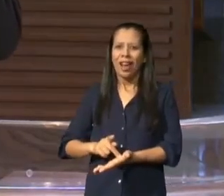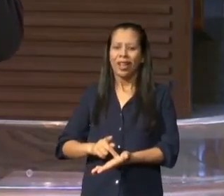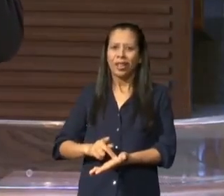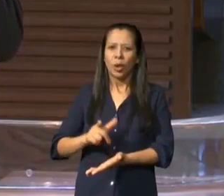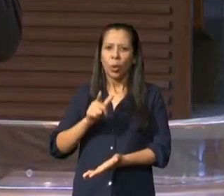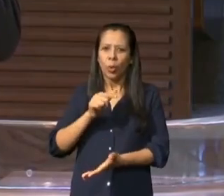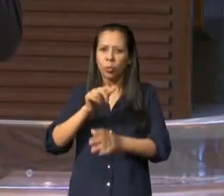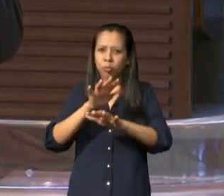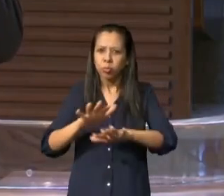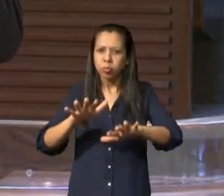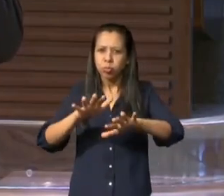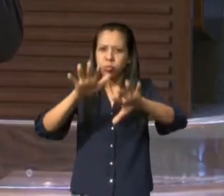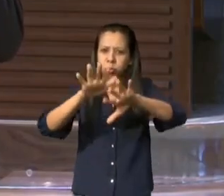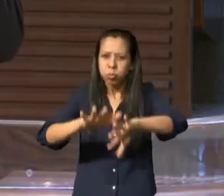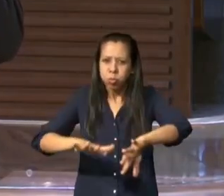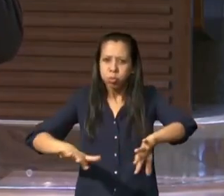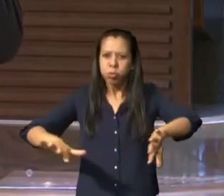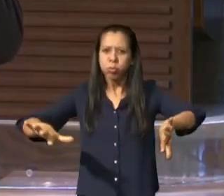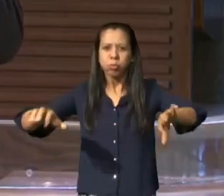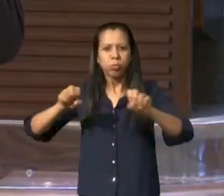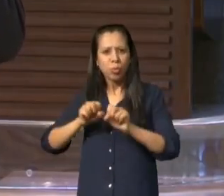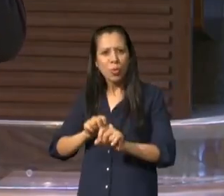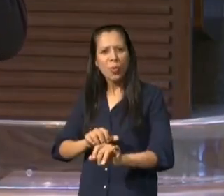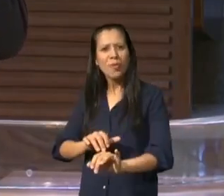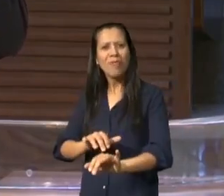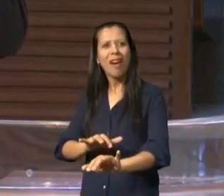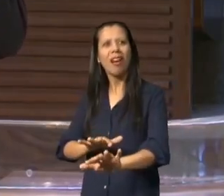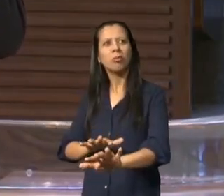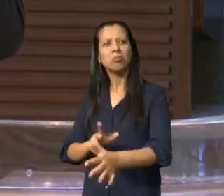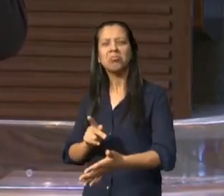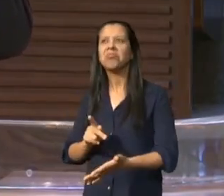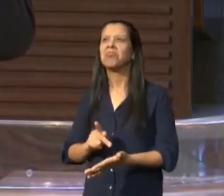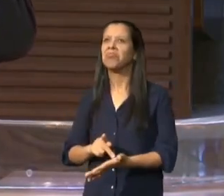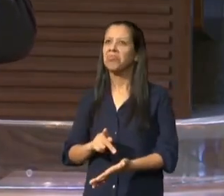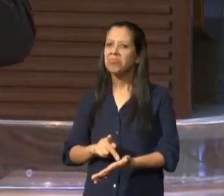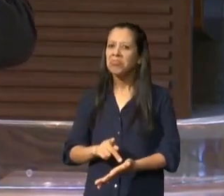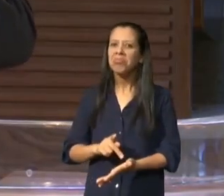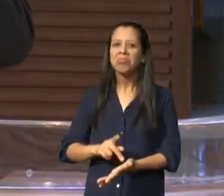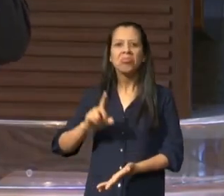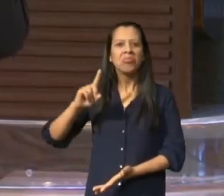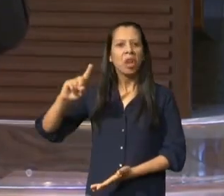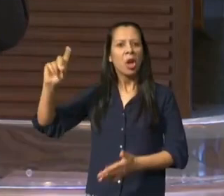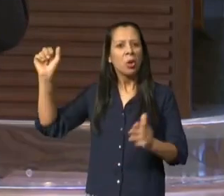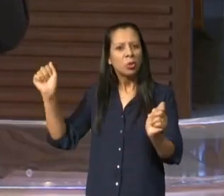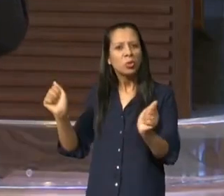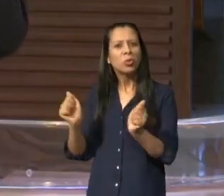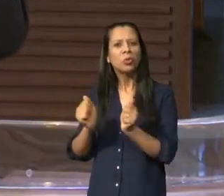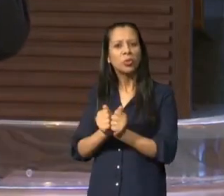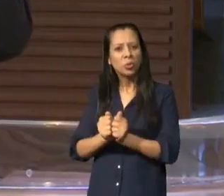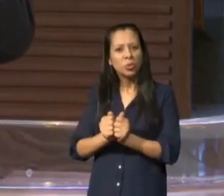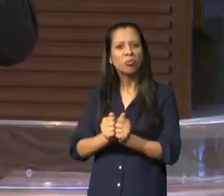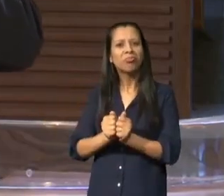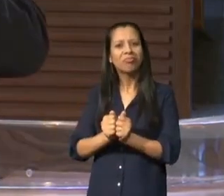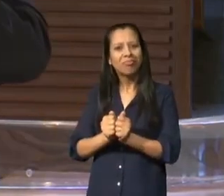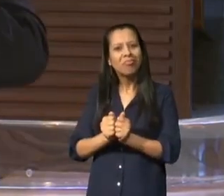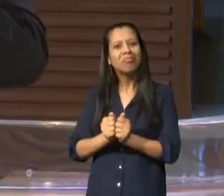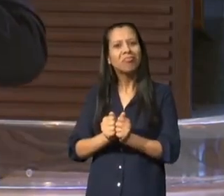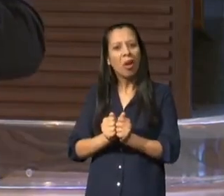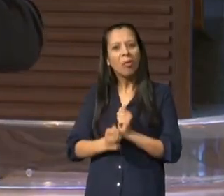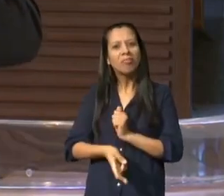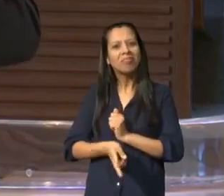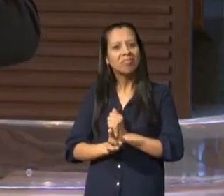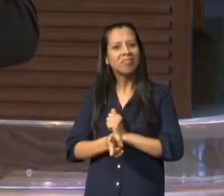de fazer todos os milagres para aliviar o seu povo e conduzi-lo a Canaã tão desejada tão